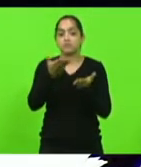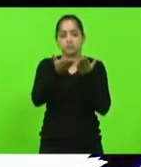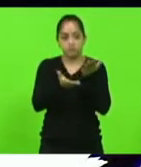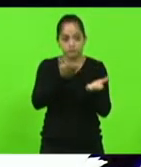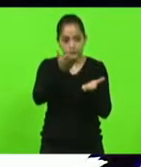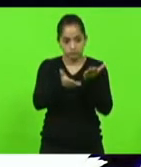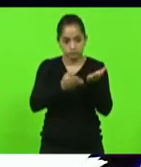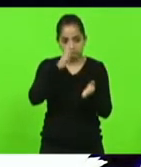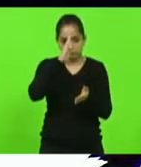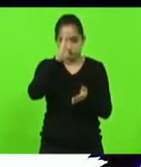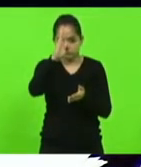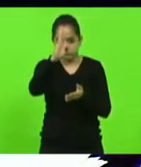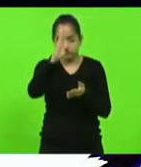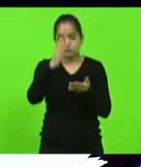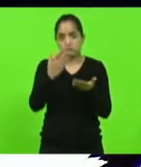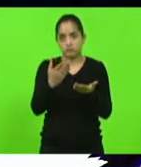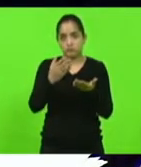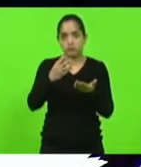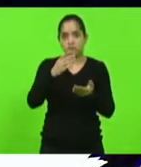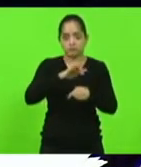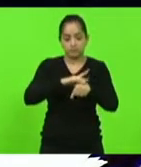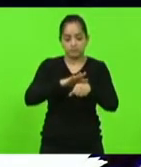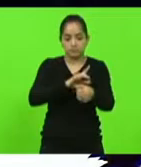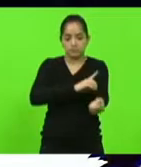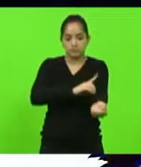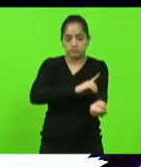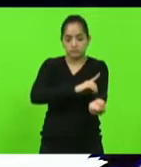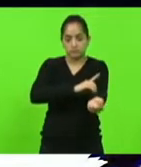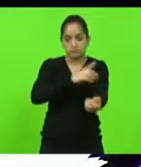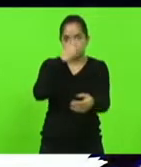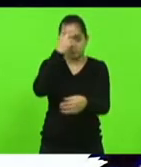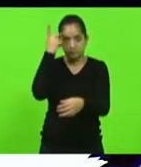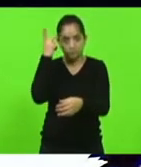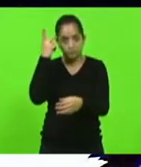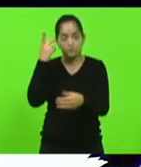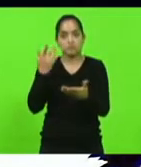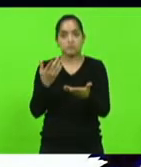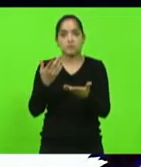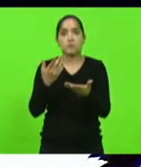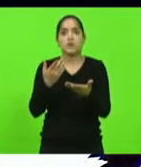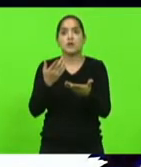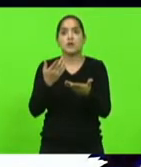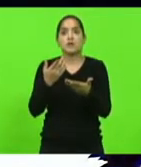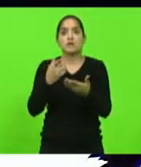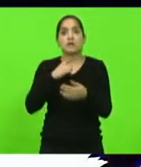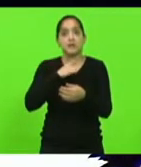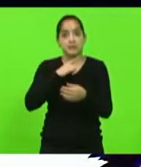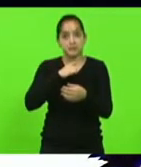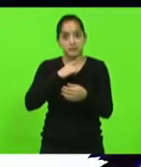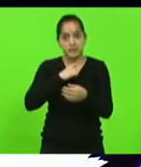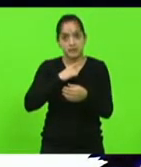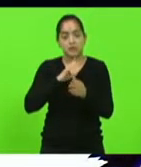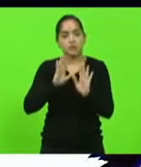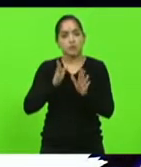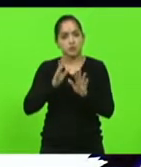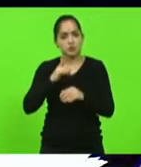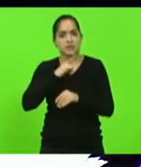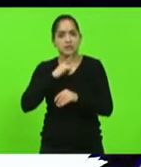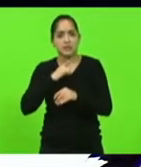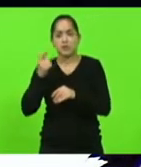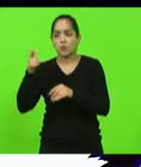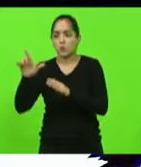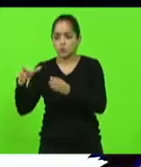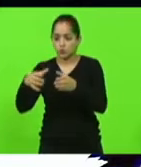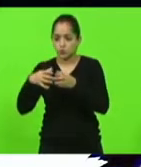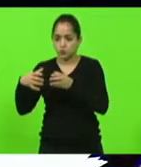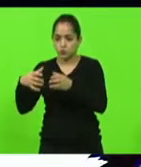preferencial prioritário aos diabéticos acontecerá da mesma forma como já ocorre com outros grupos